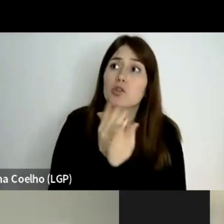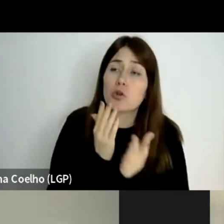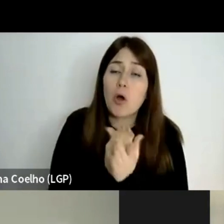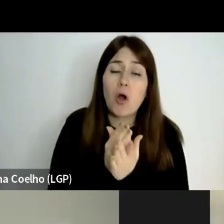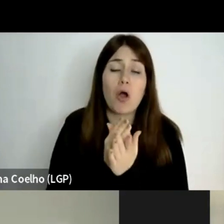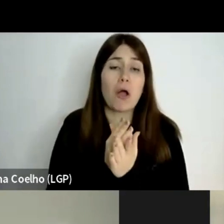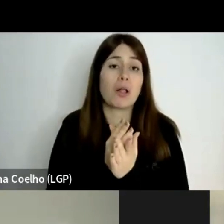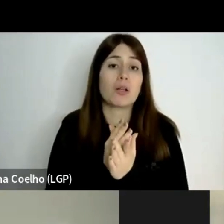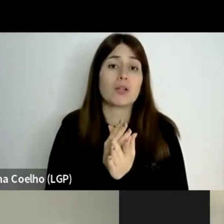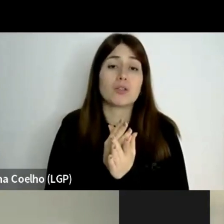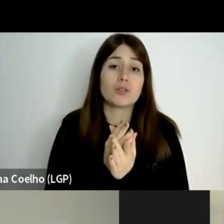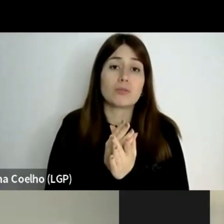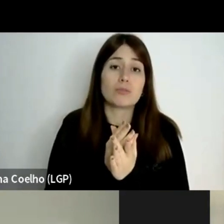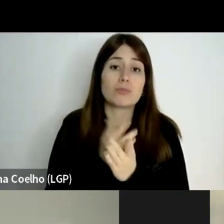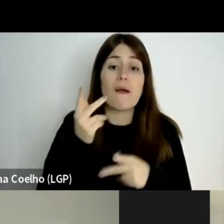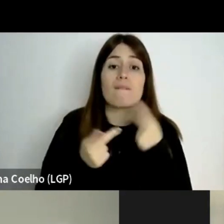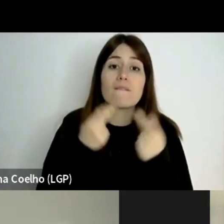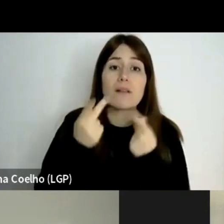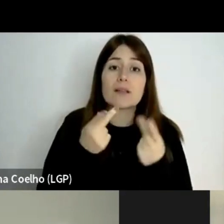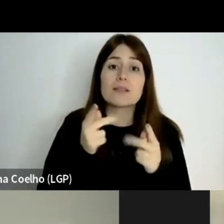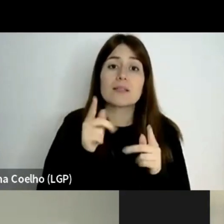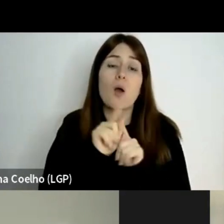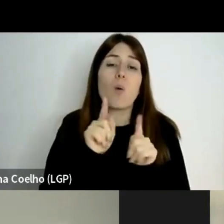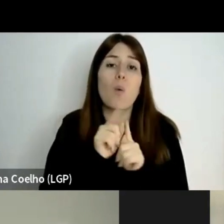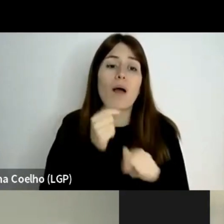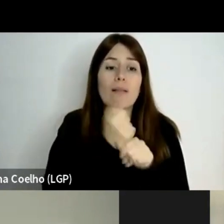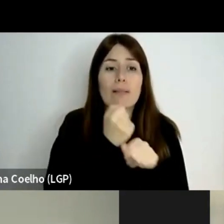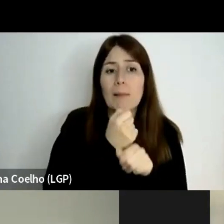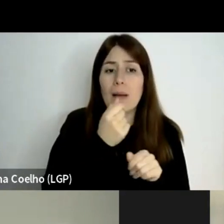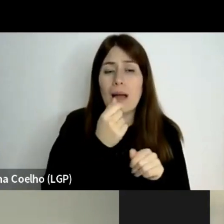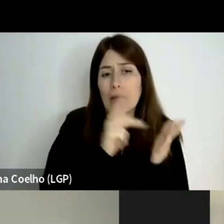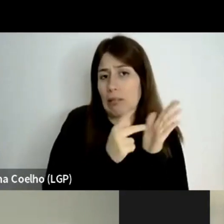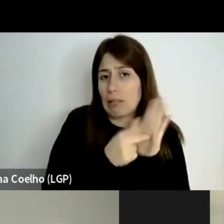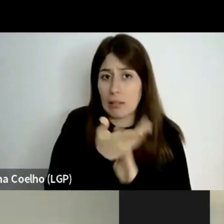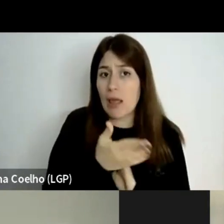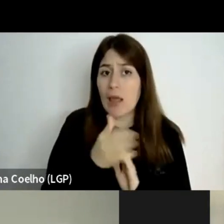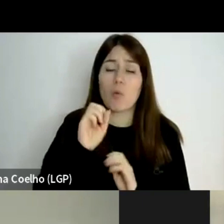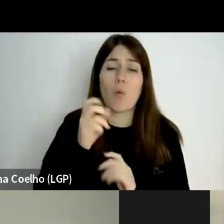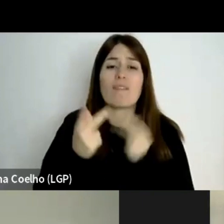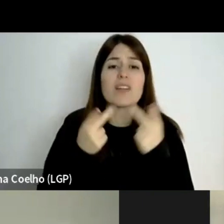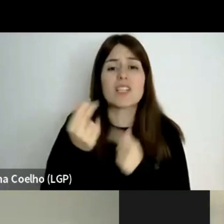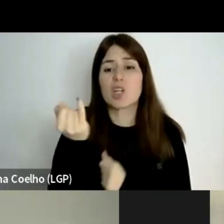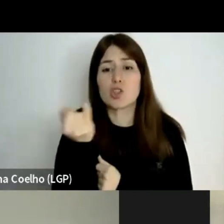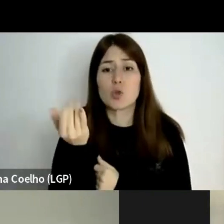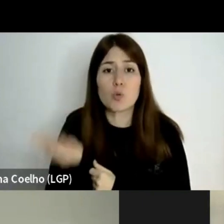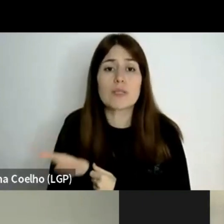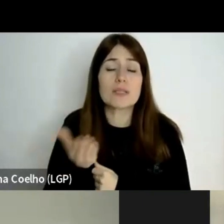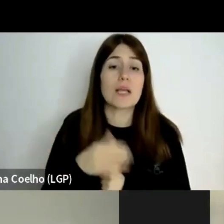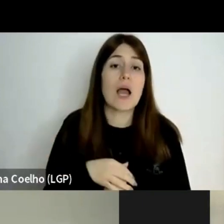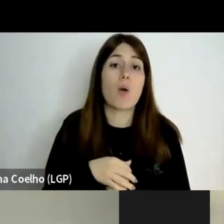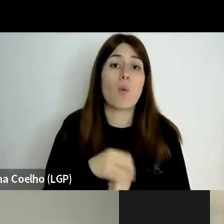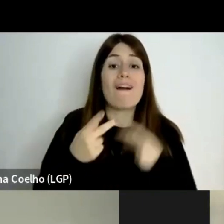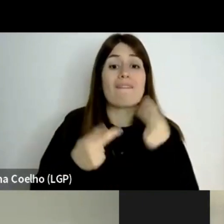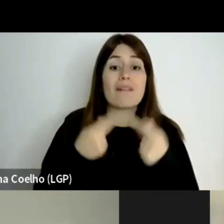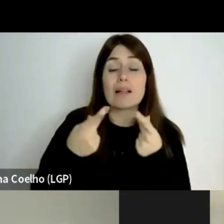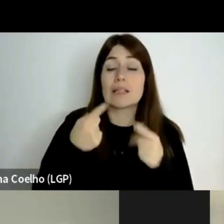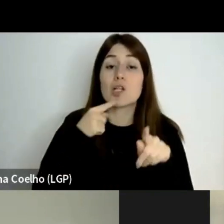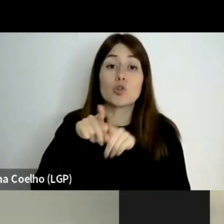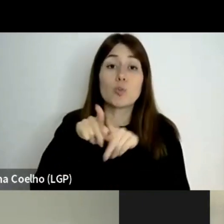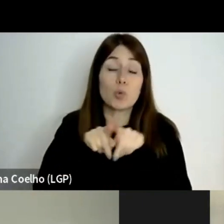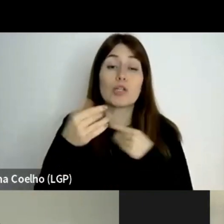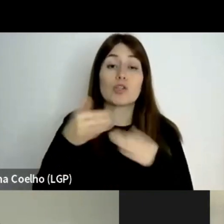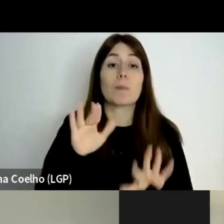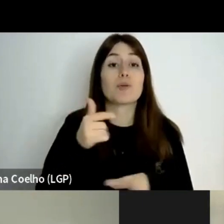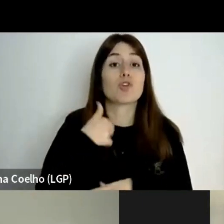de desempenho, a avaliação institucional, por aí fora, até para a avaliação das próprias políticas, mas eu